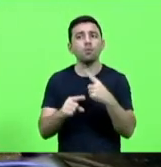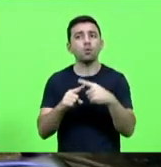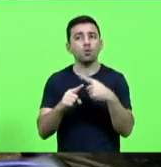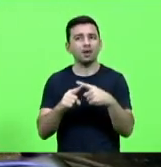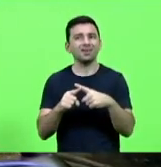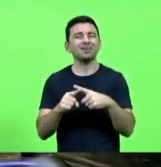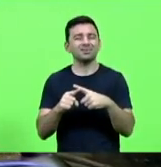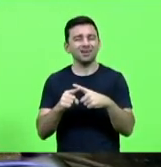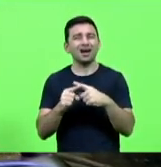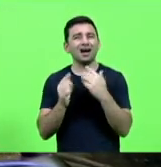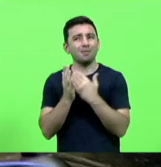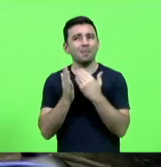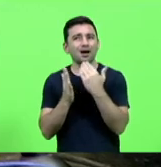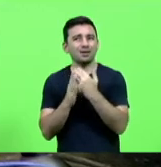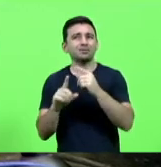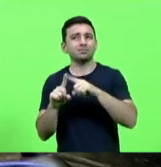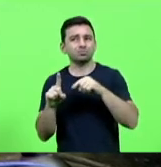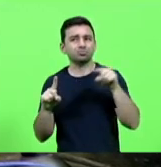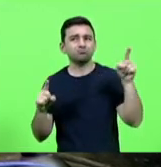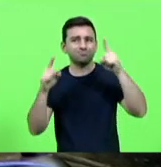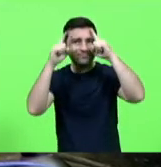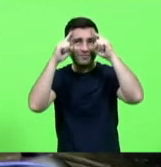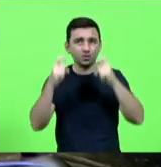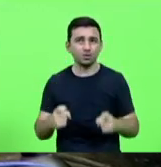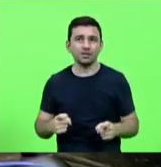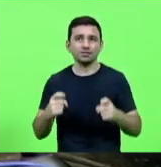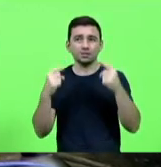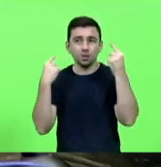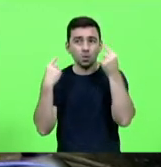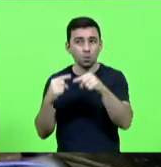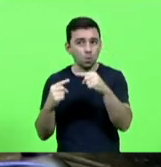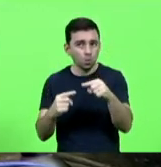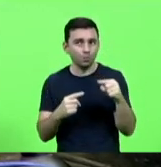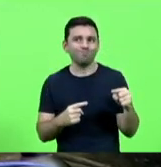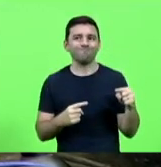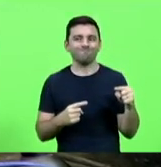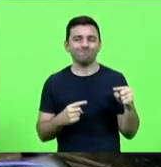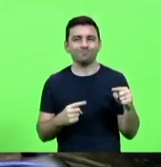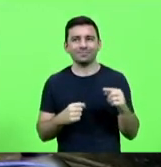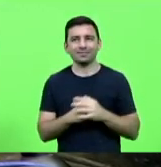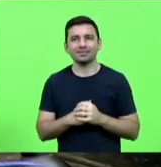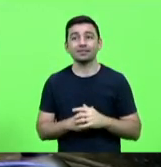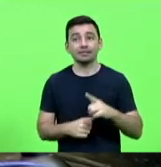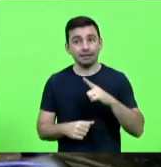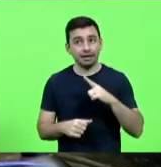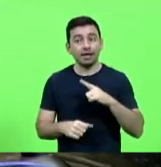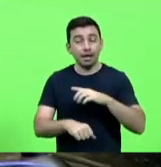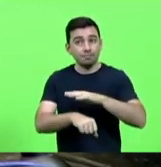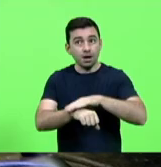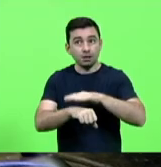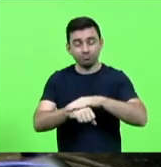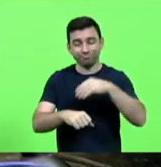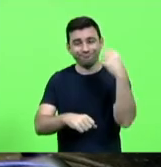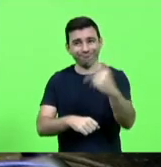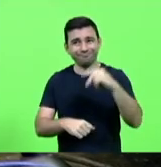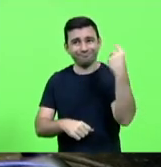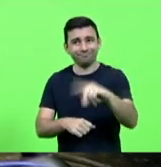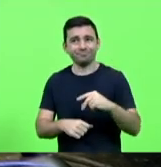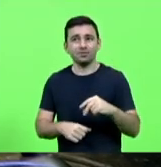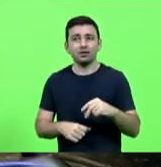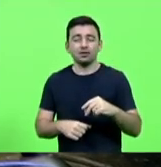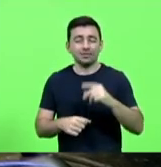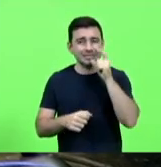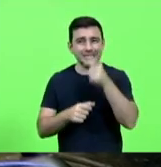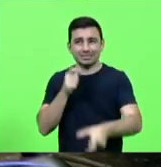crescido muito o número de violência contra os idosos violência física violência verbal